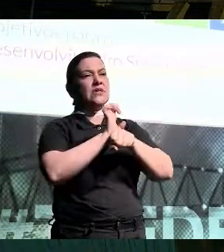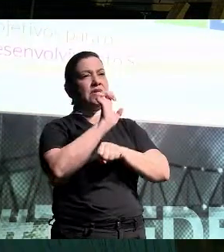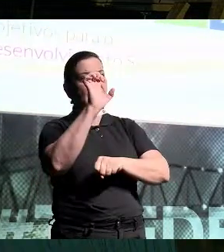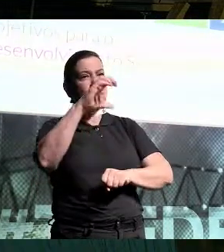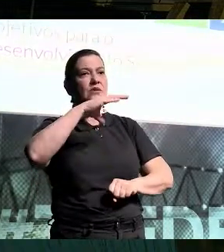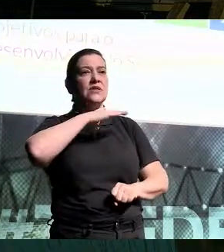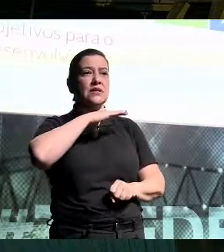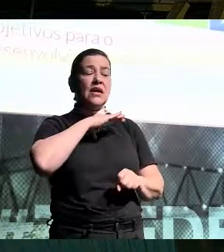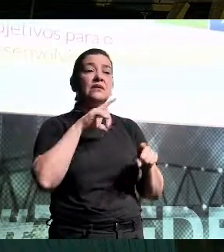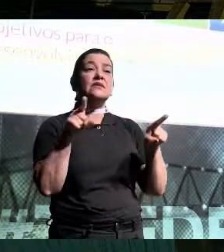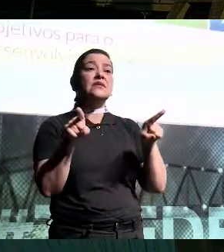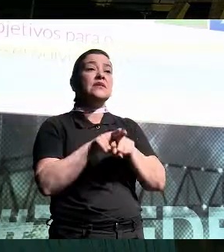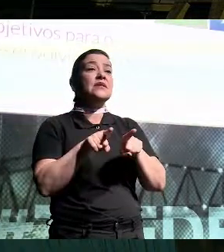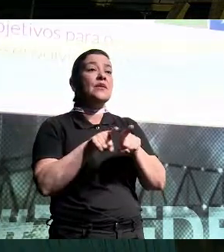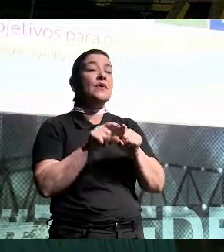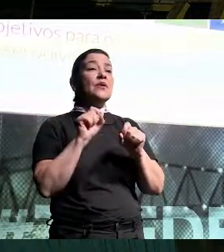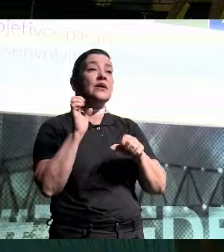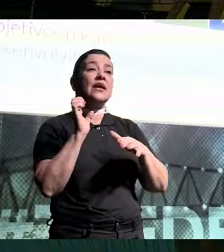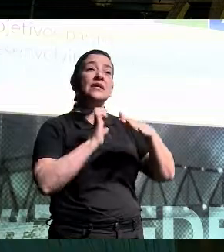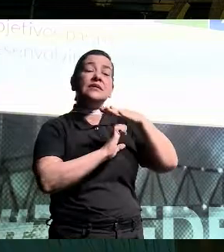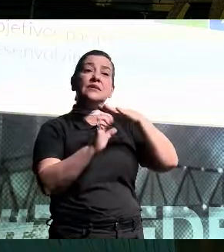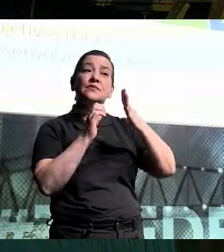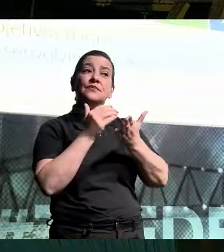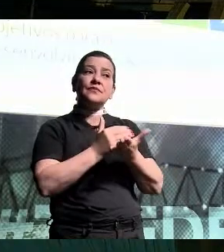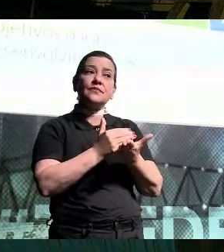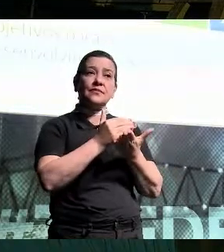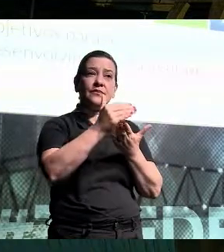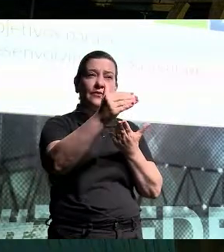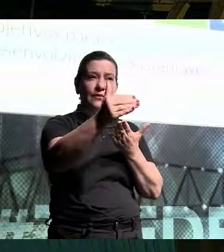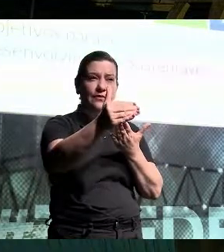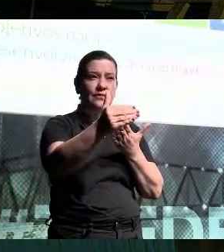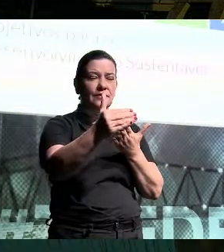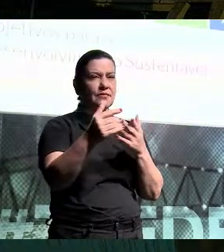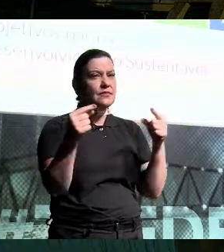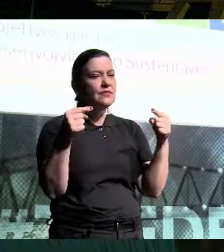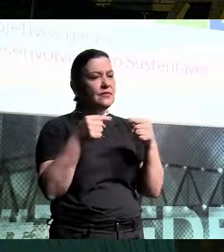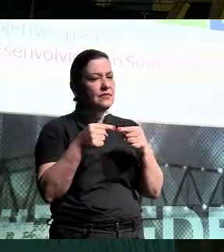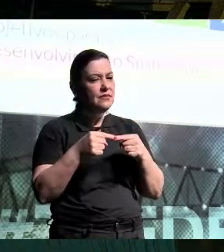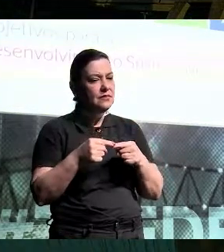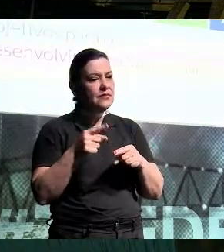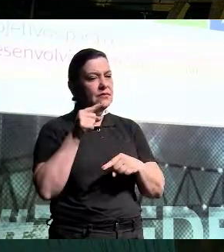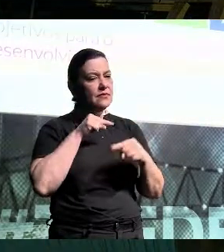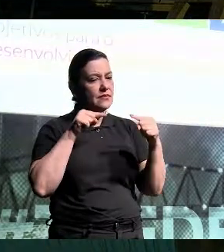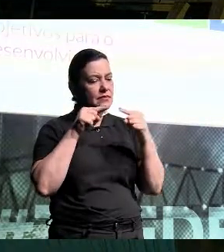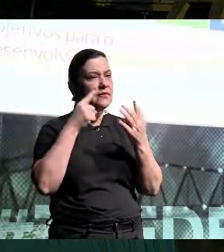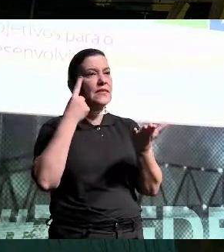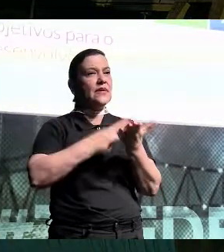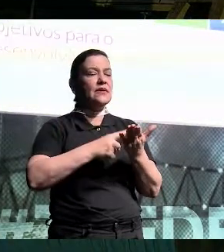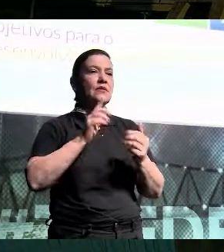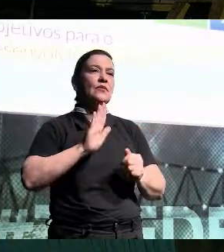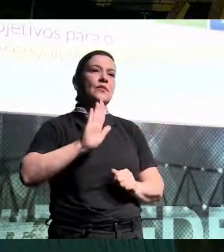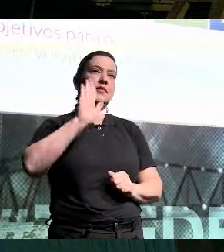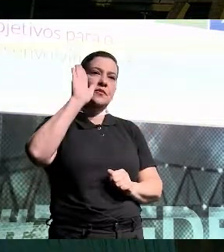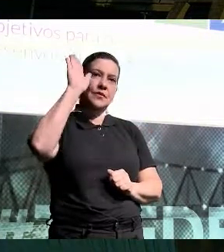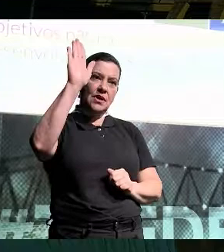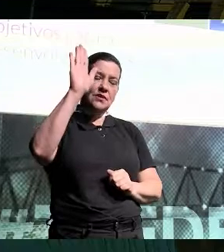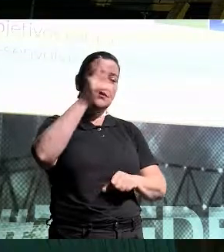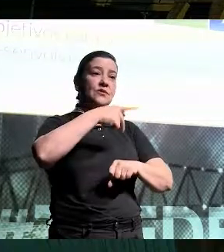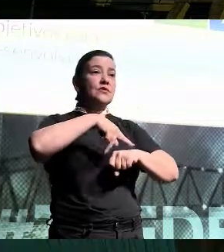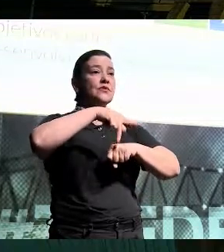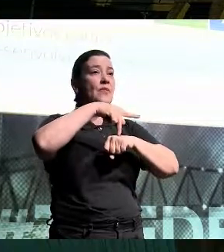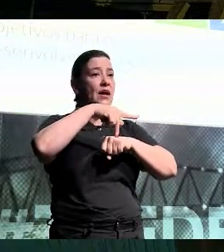as cidades, e dentro disso as empresas começarem a se correlacionar com essas metas e compromissos que os países